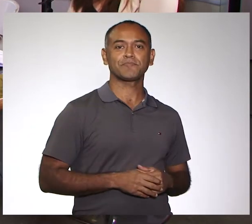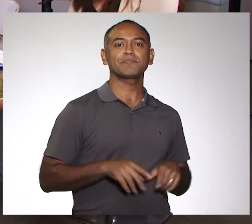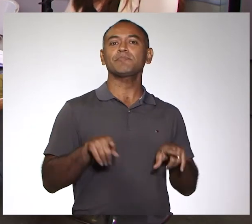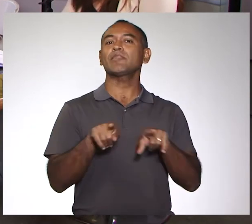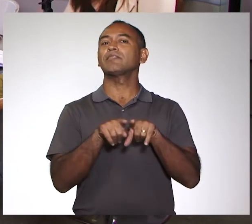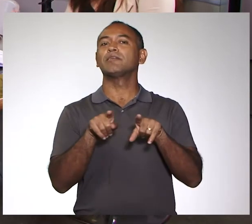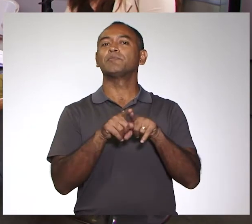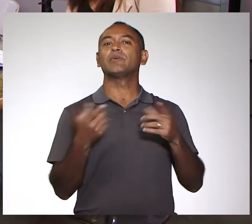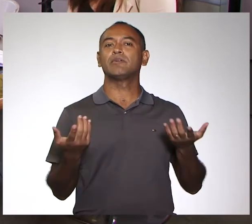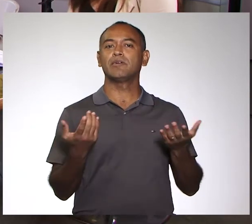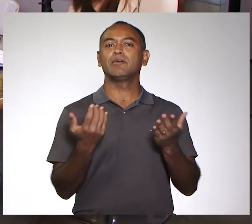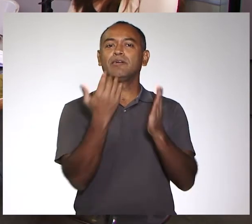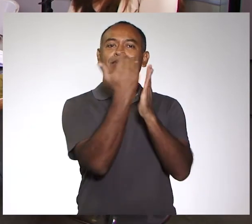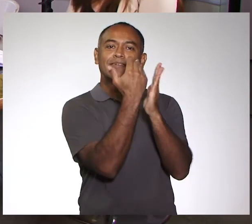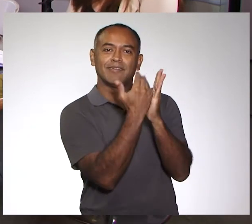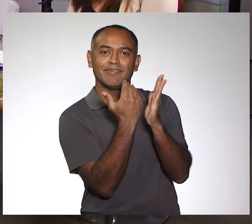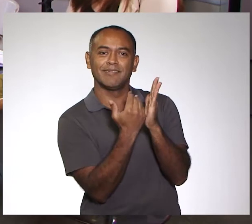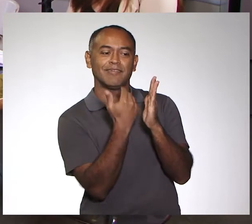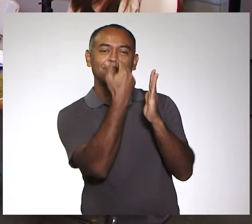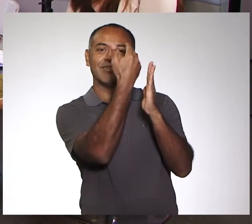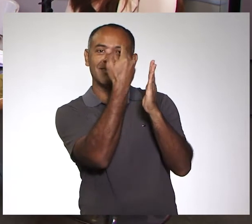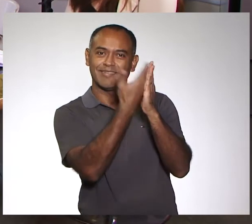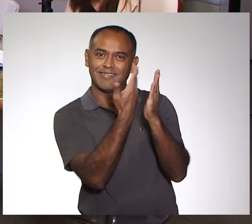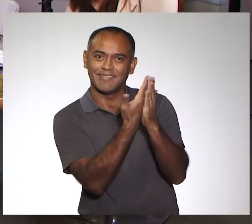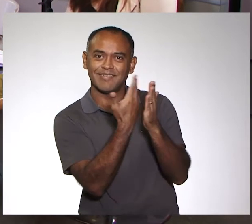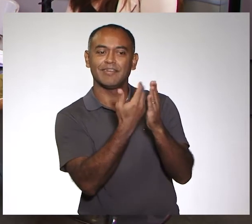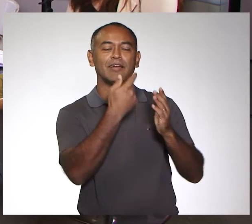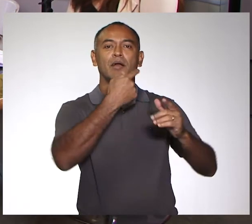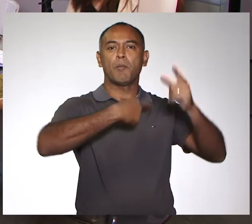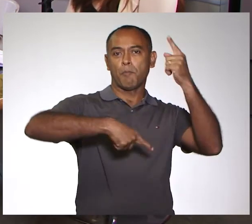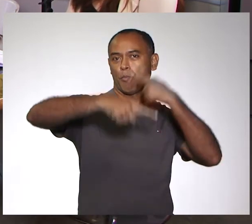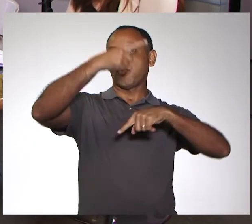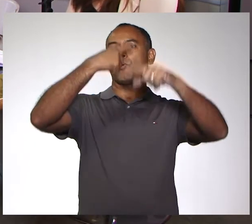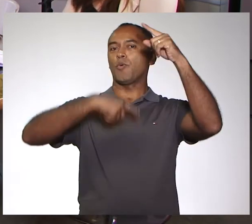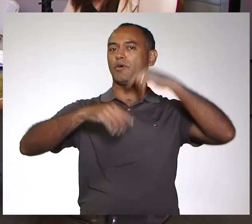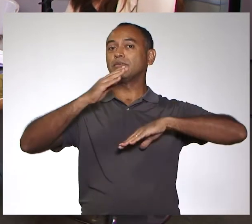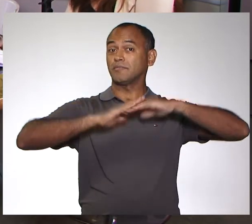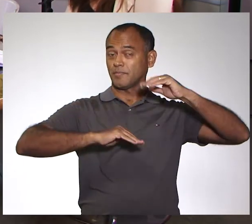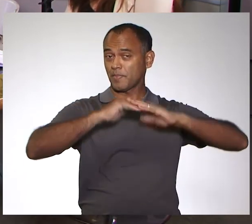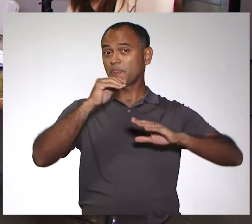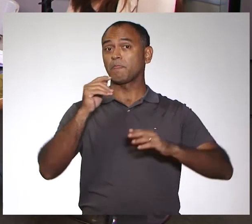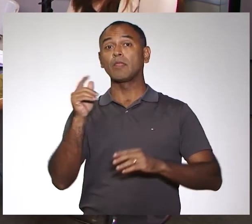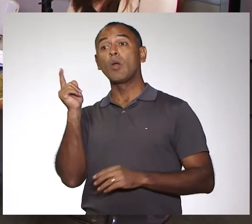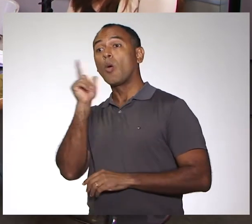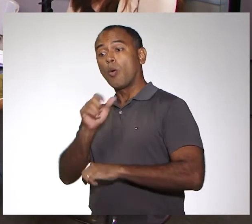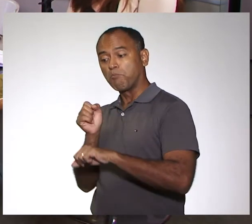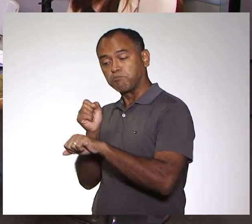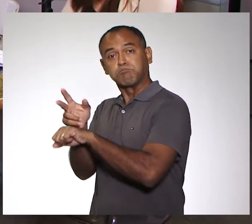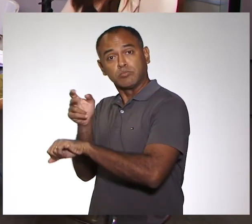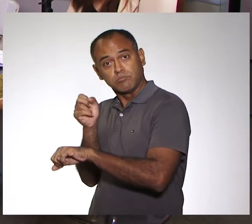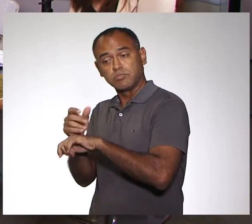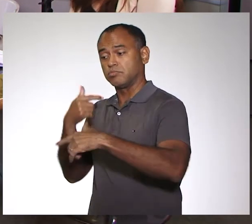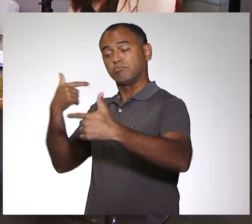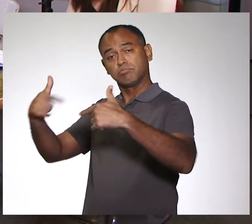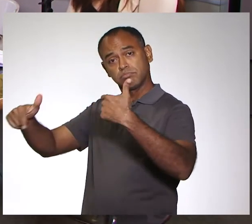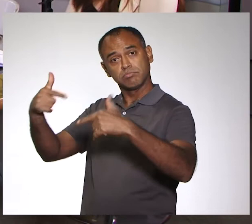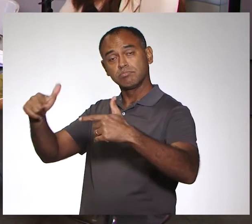com certeza melhora o currículo de qualquer profissional. E isso vai contribuir com a busca de emprego.